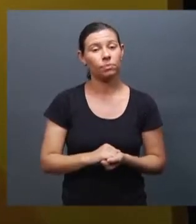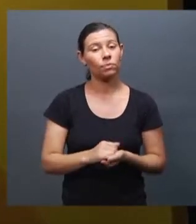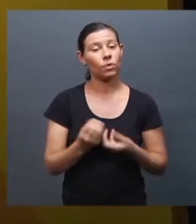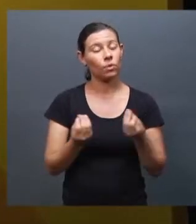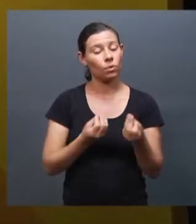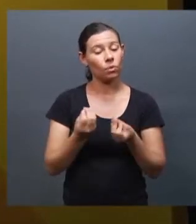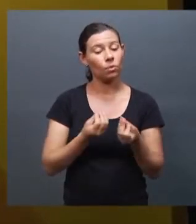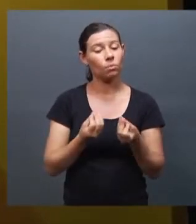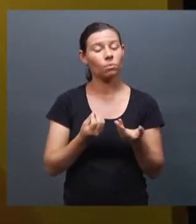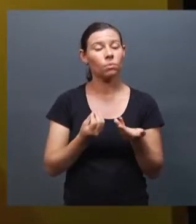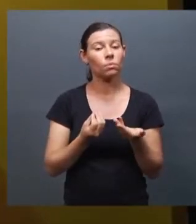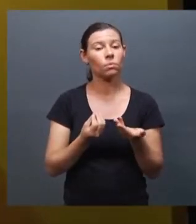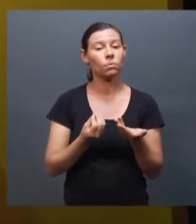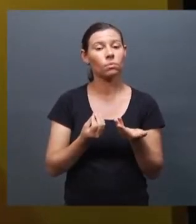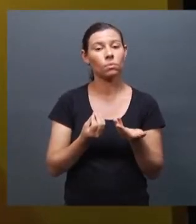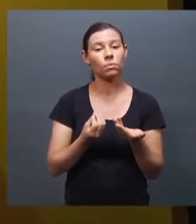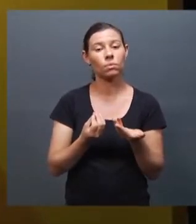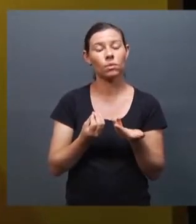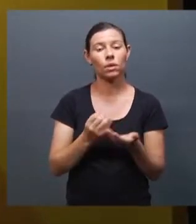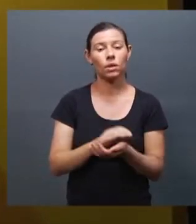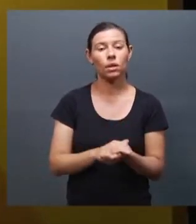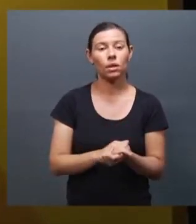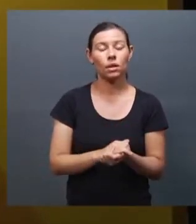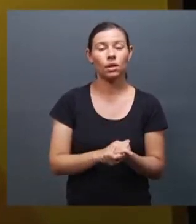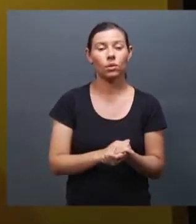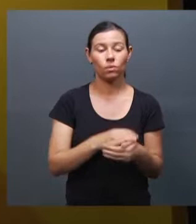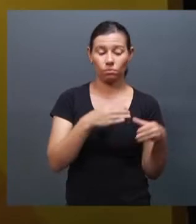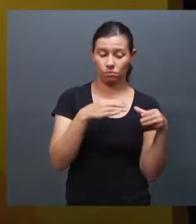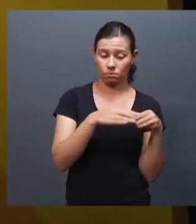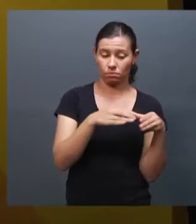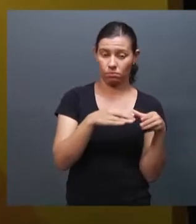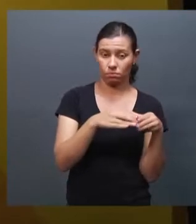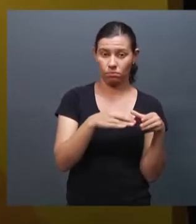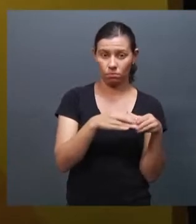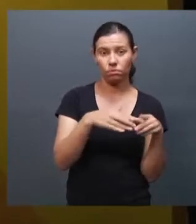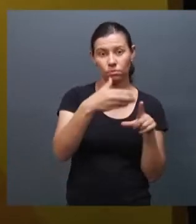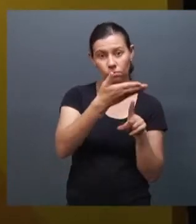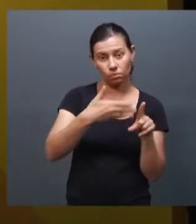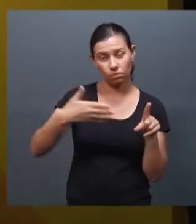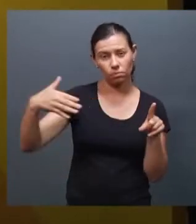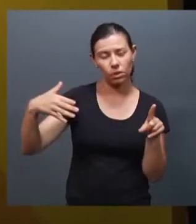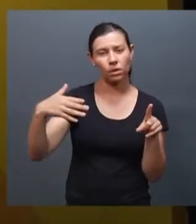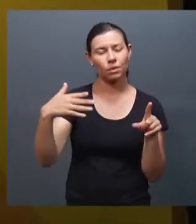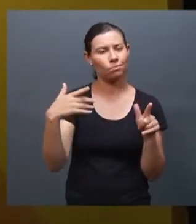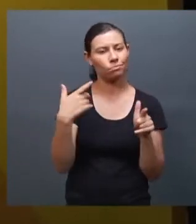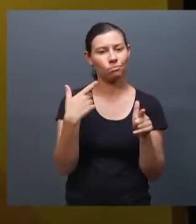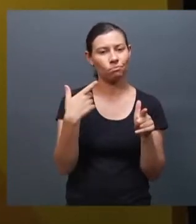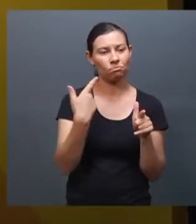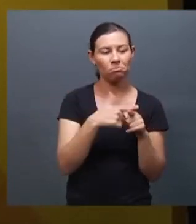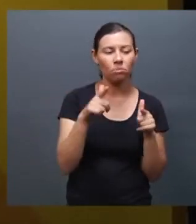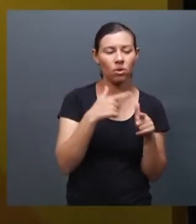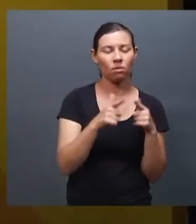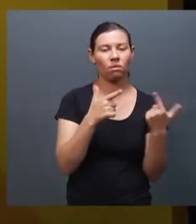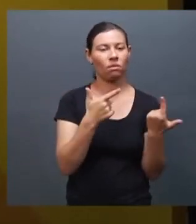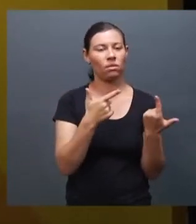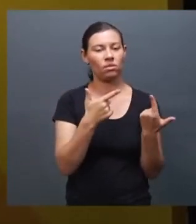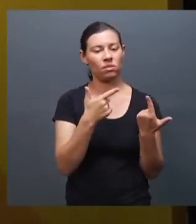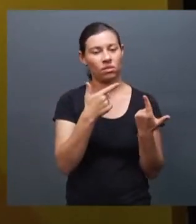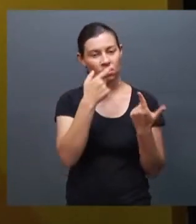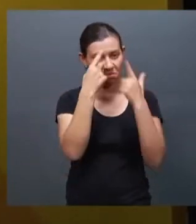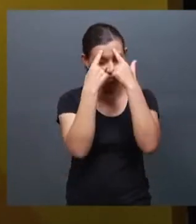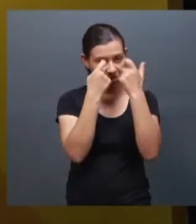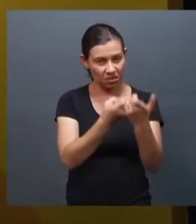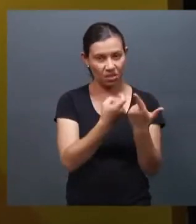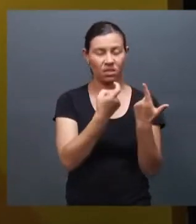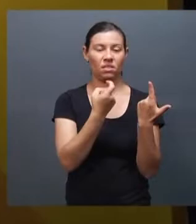e um acompanhamento dos casos envolvendo a população LGBT. Então a gente, a partir dessa demanda da comunidade, a criou o projeto